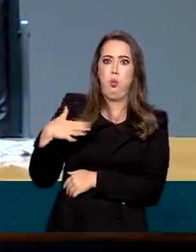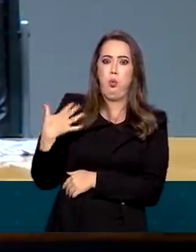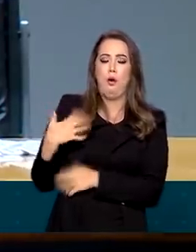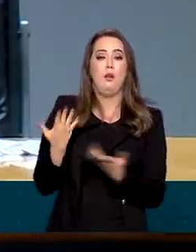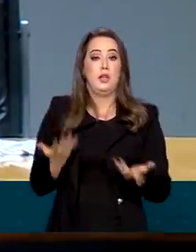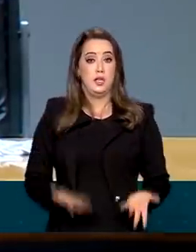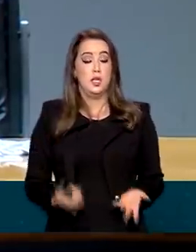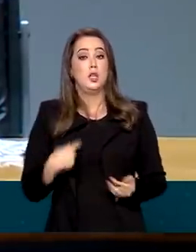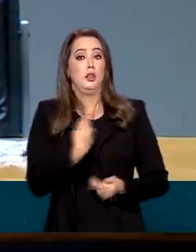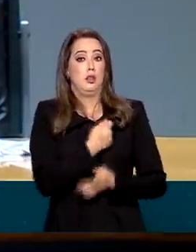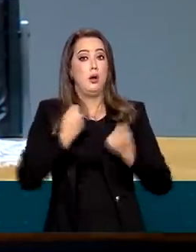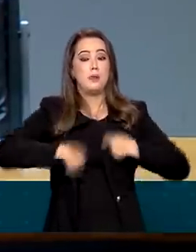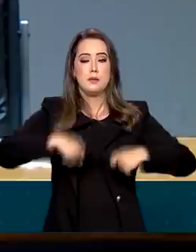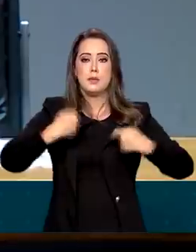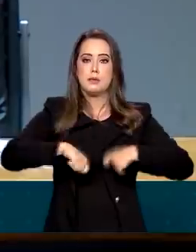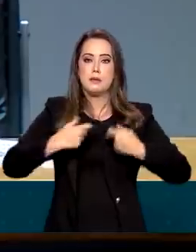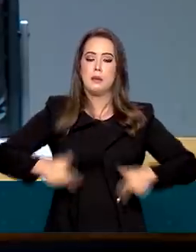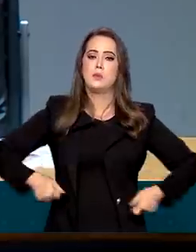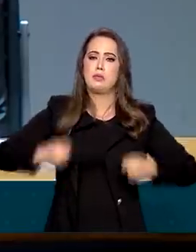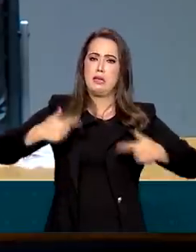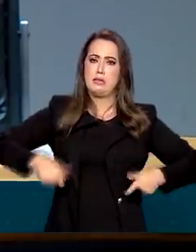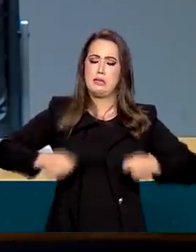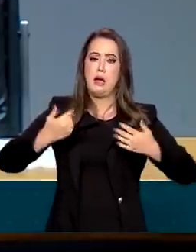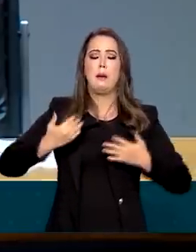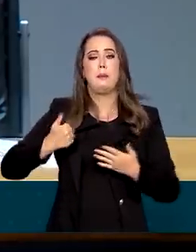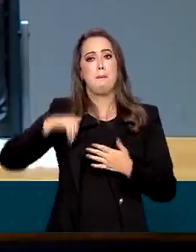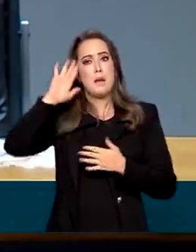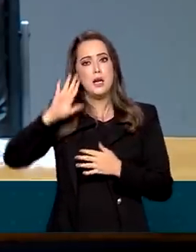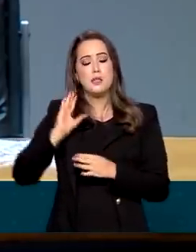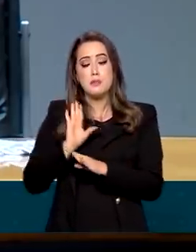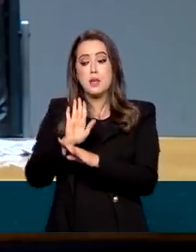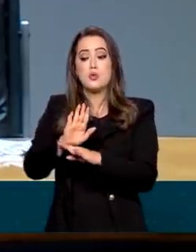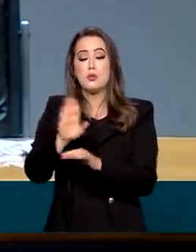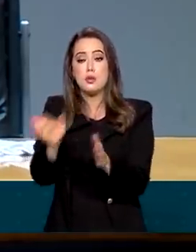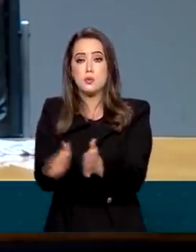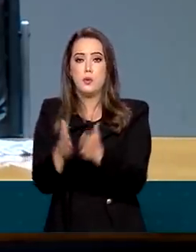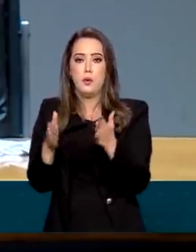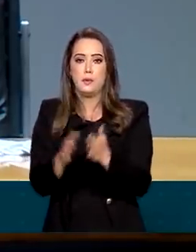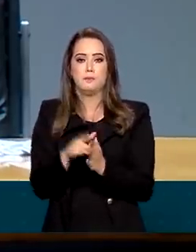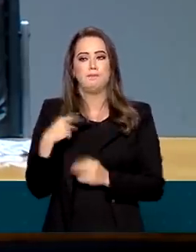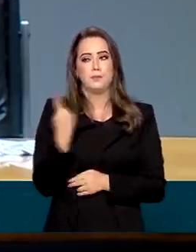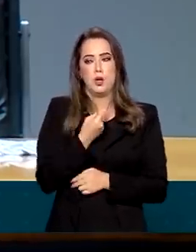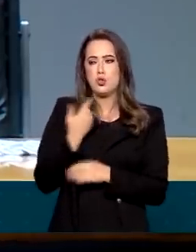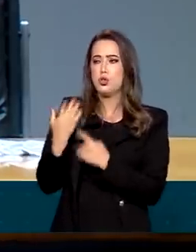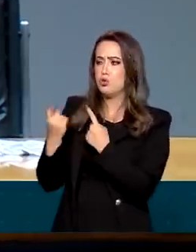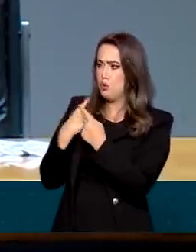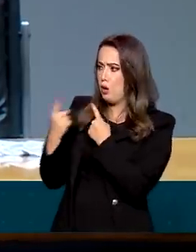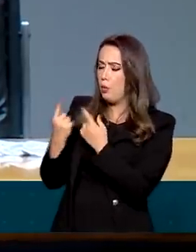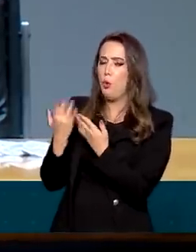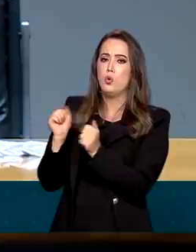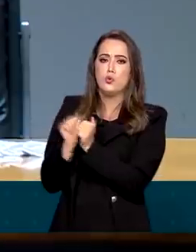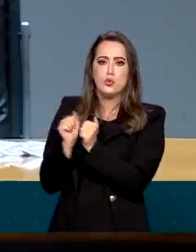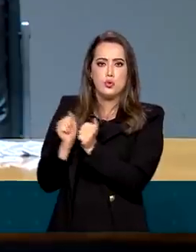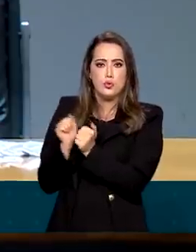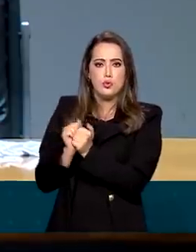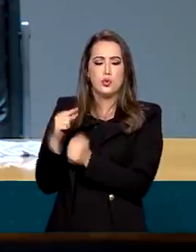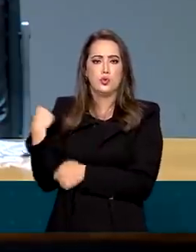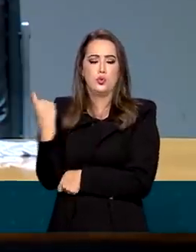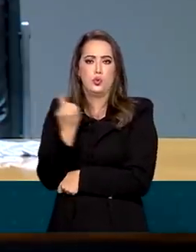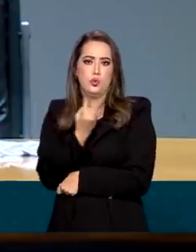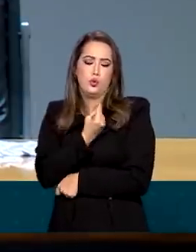nós vamos ter que gastar um pouco mais. E aí, começamos a construir isso juntos. Inclusive, os dois,